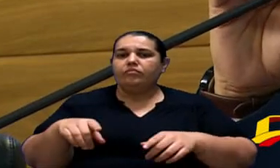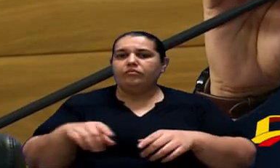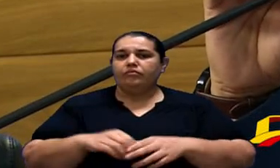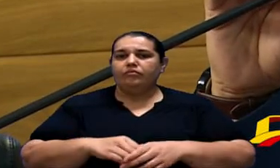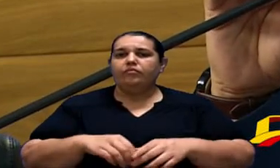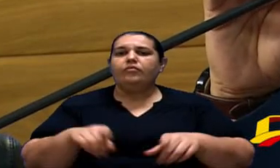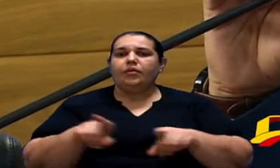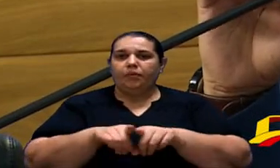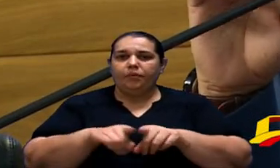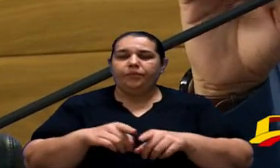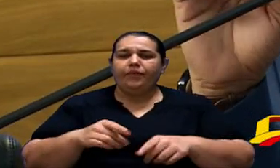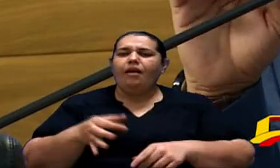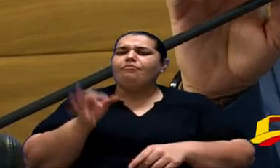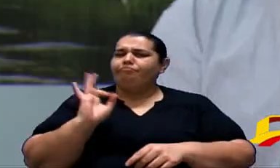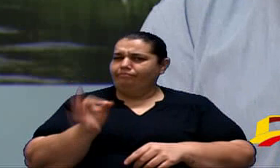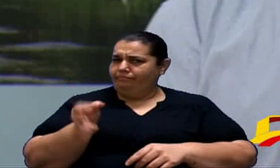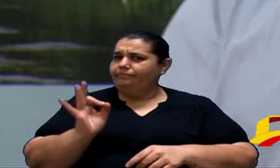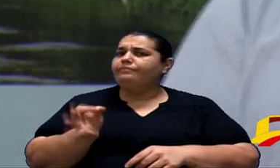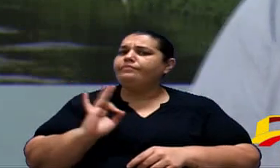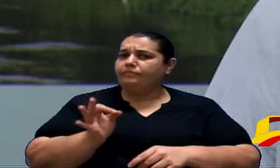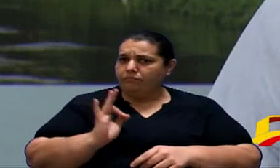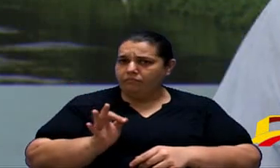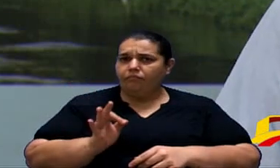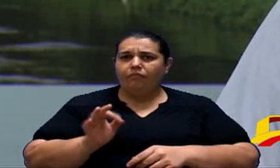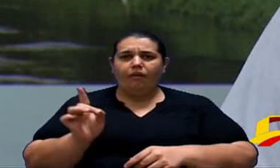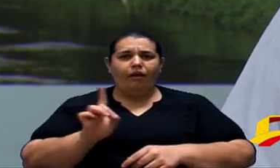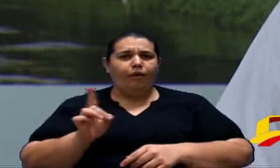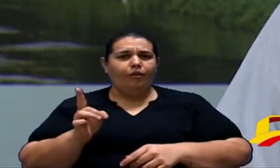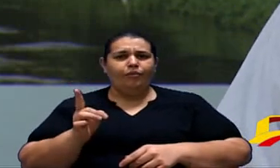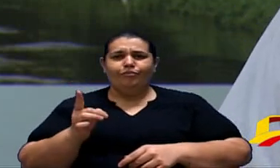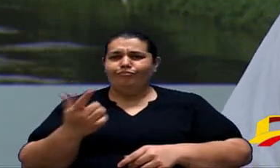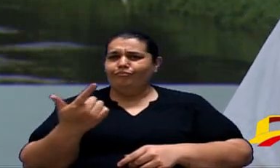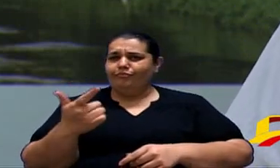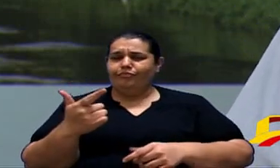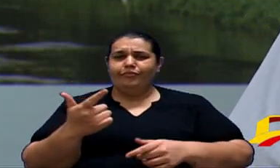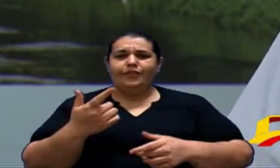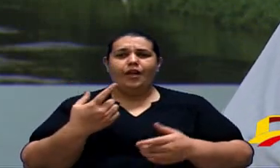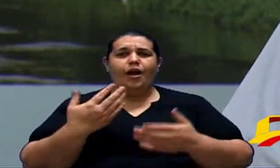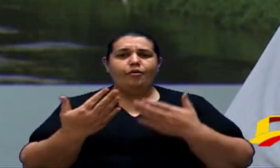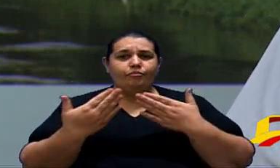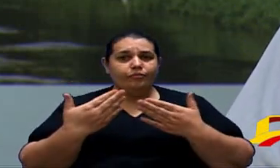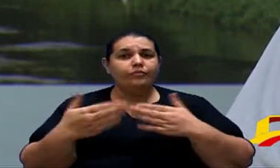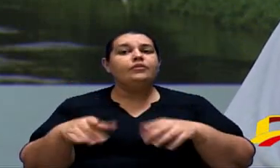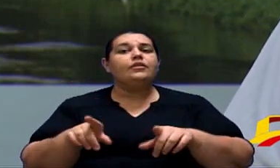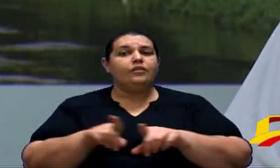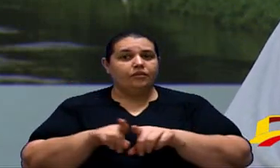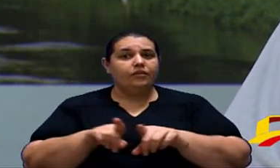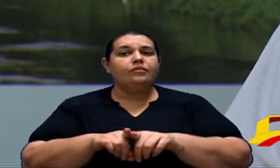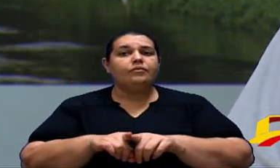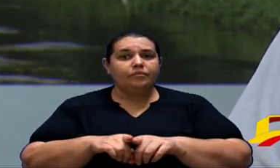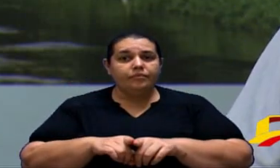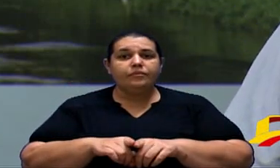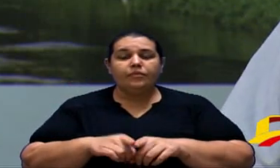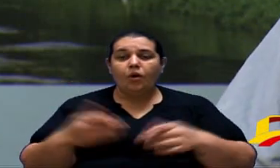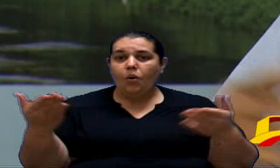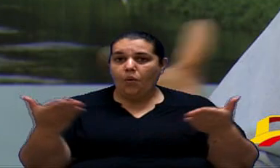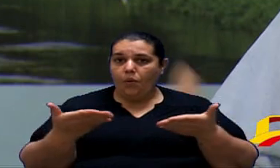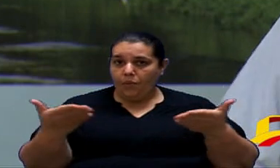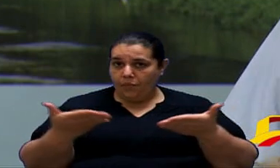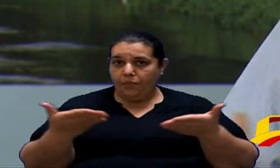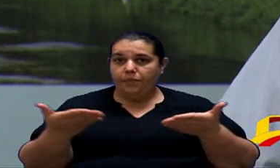Com certeza. Com certeza. Isso não tenha dúvida mesmo que, hoje,